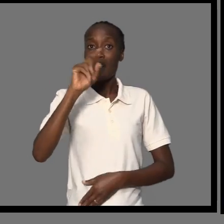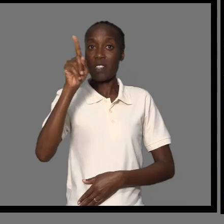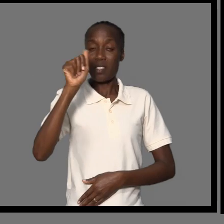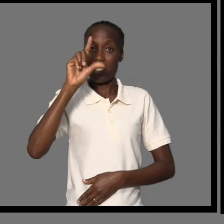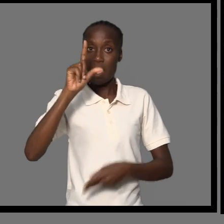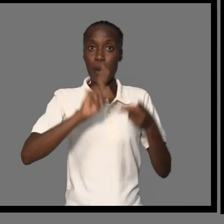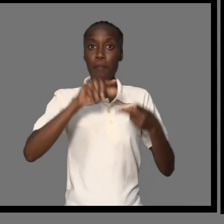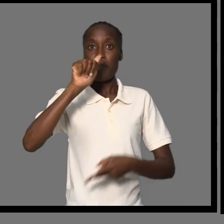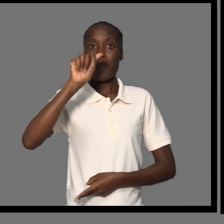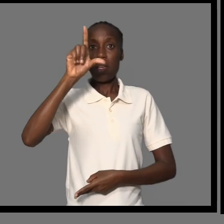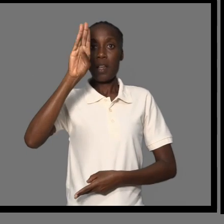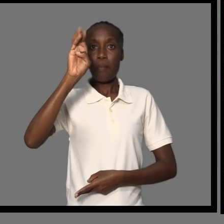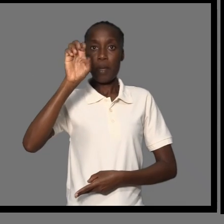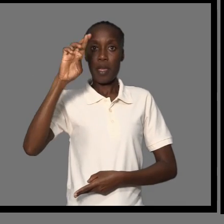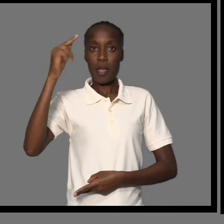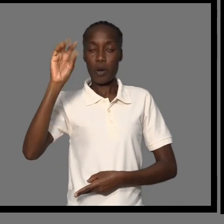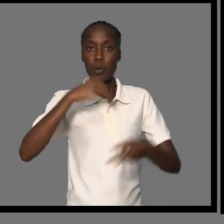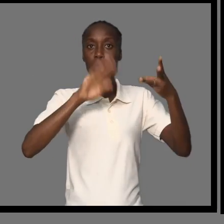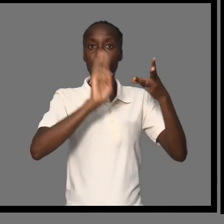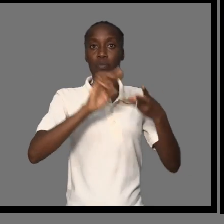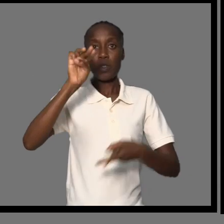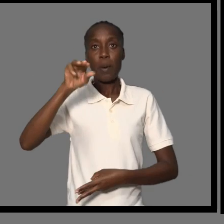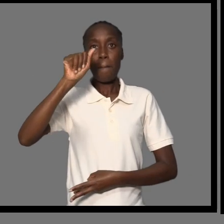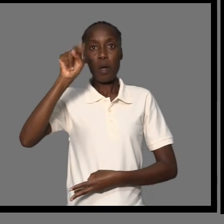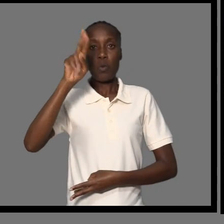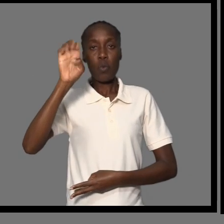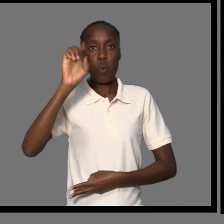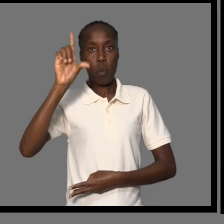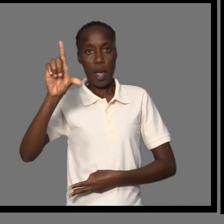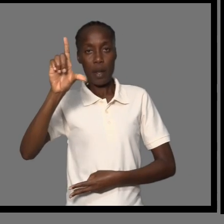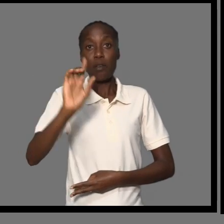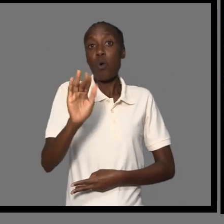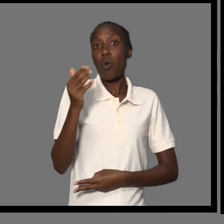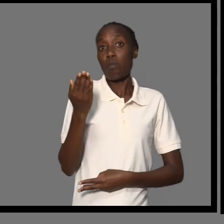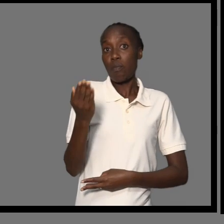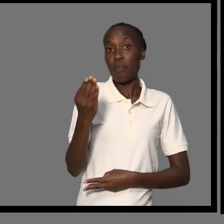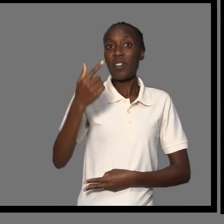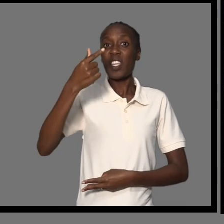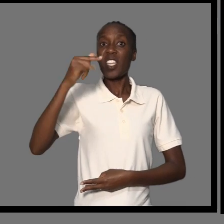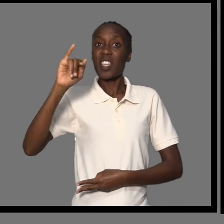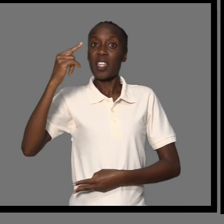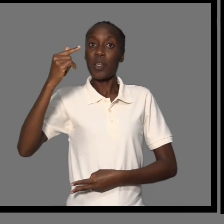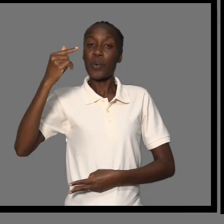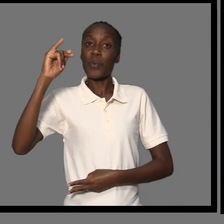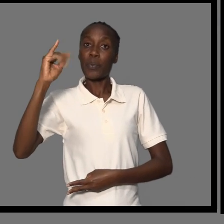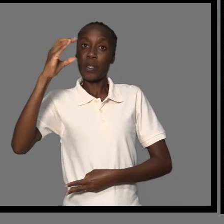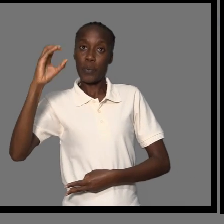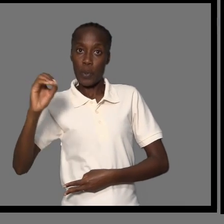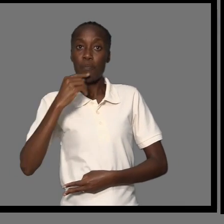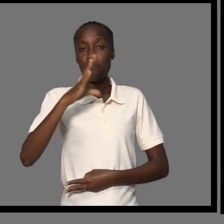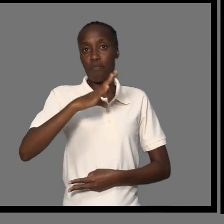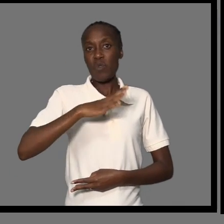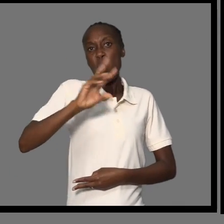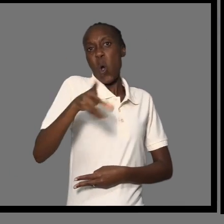Faisal Cidati, Alberto Simango Júnior e Manuel Bocano, ou simplesmente Tico-Tico,